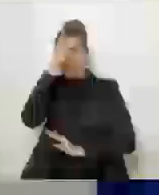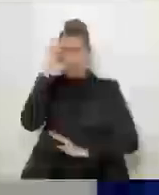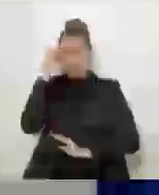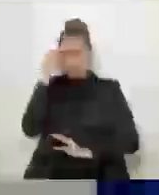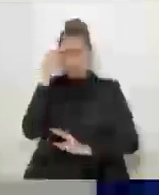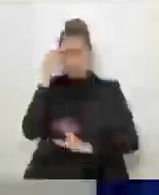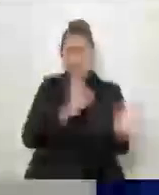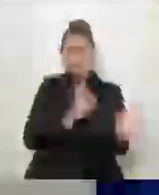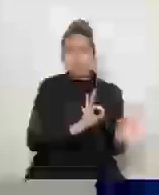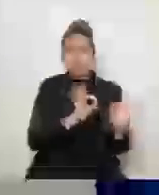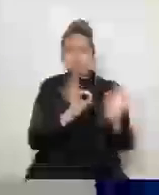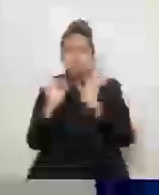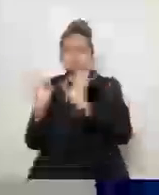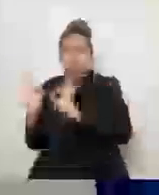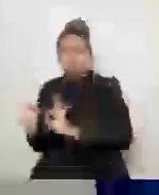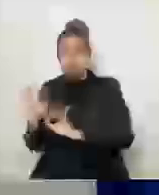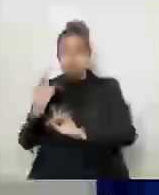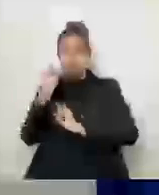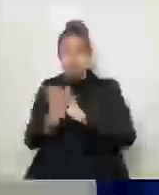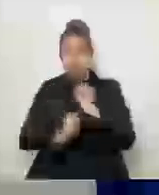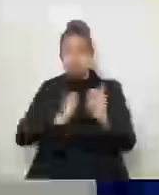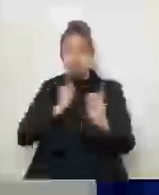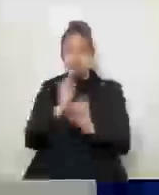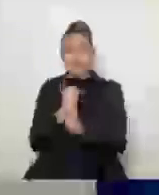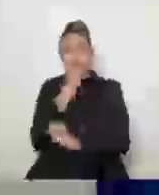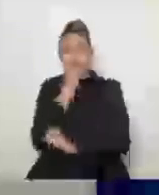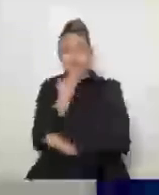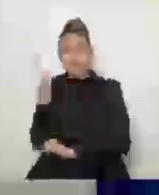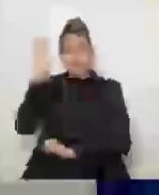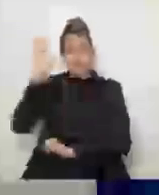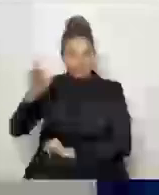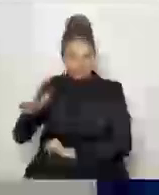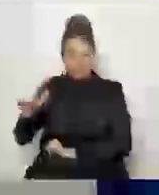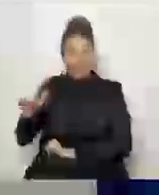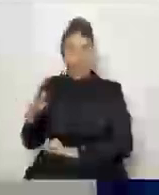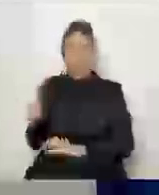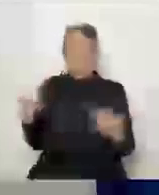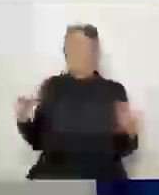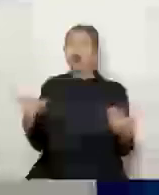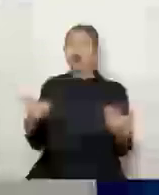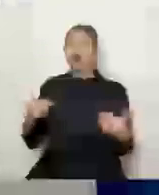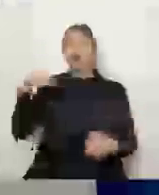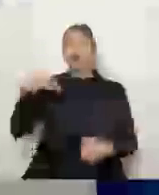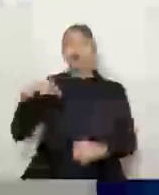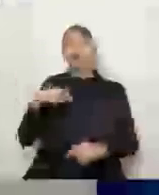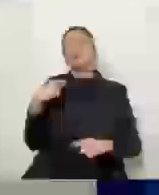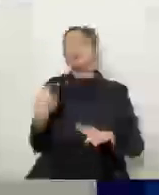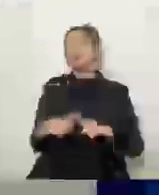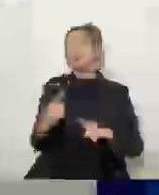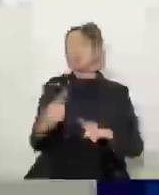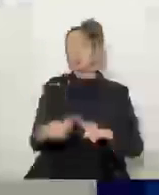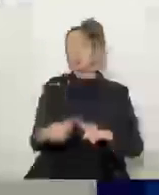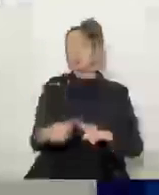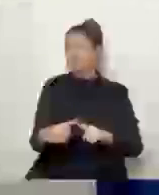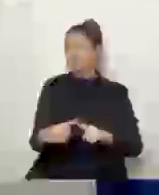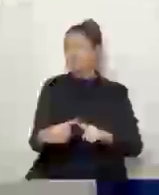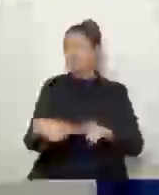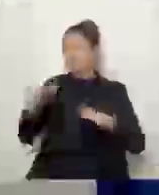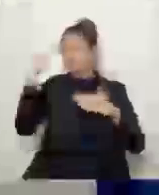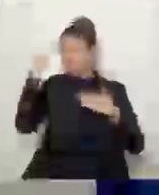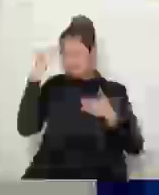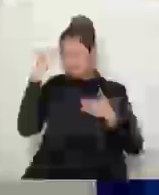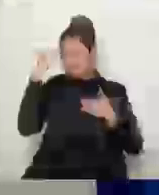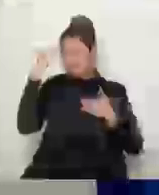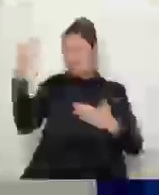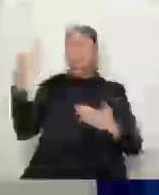excelente tarde, né? Então, hoje eu venho aqui para agradecer novamente a emenda que nós acabamos de